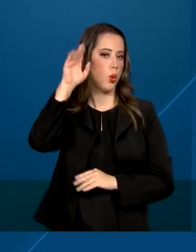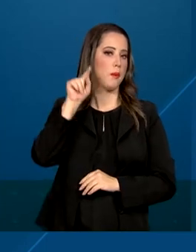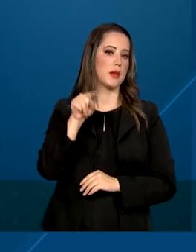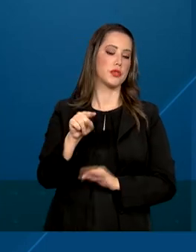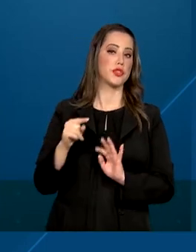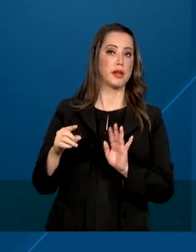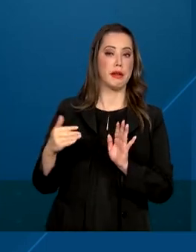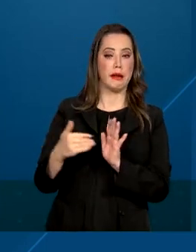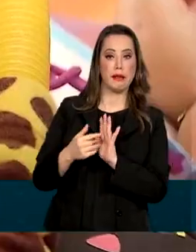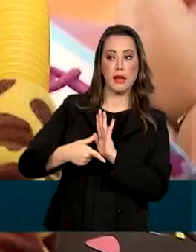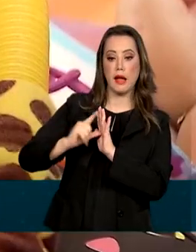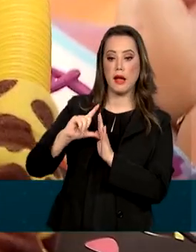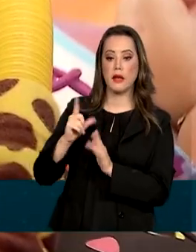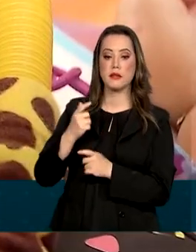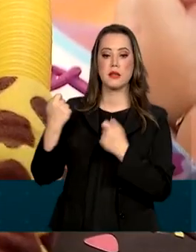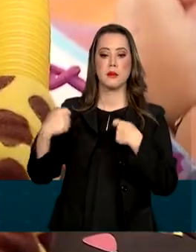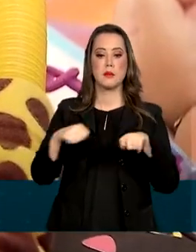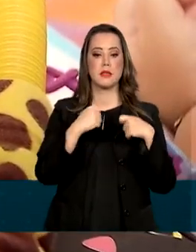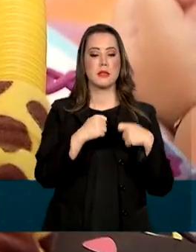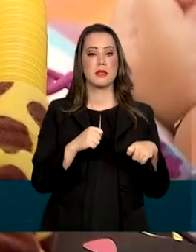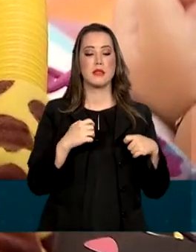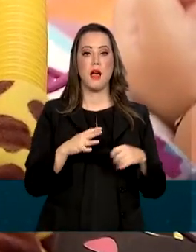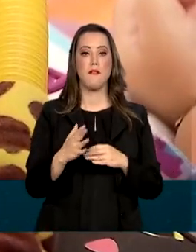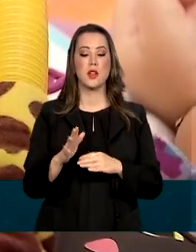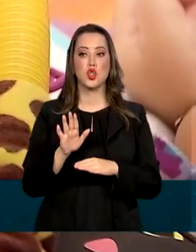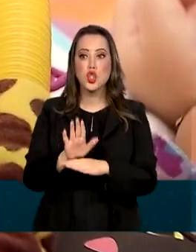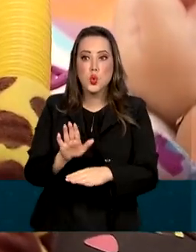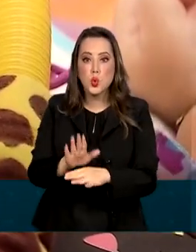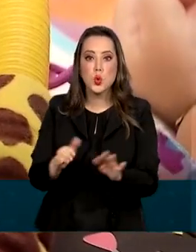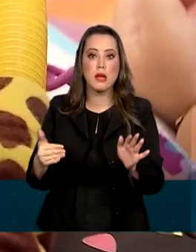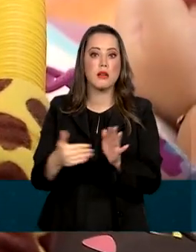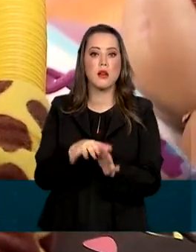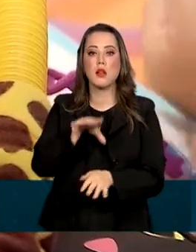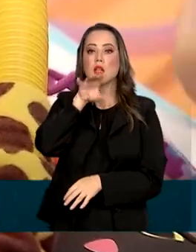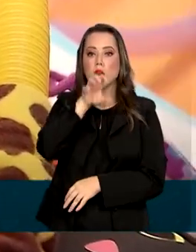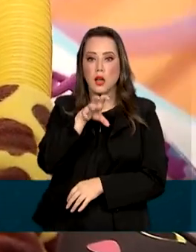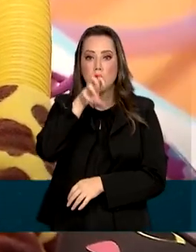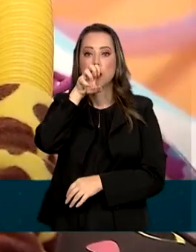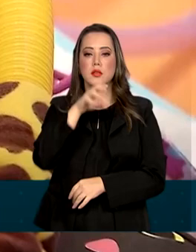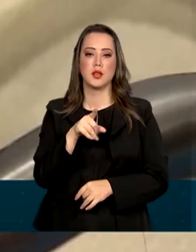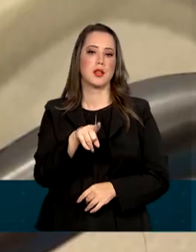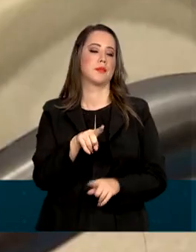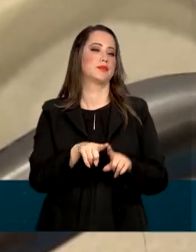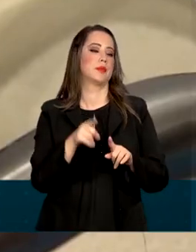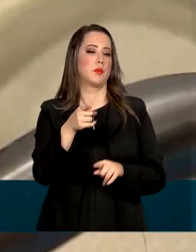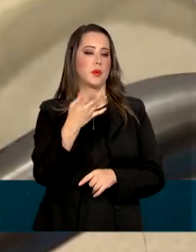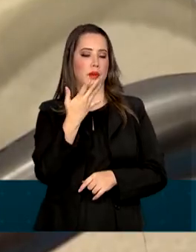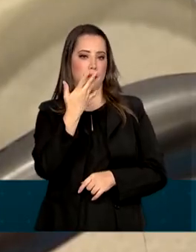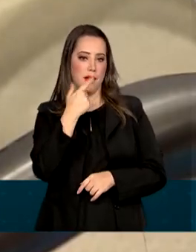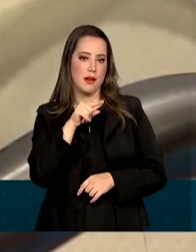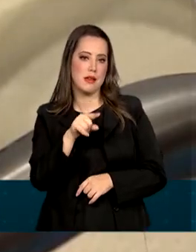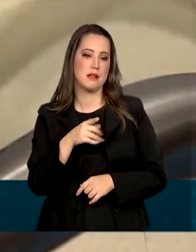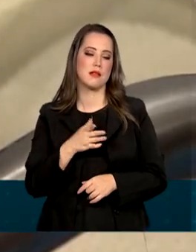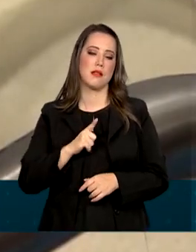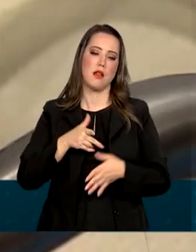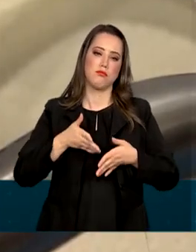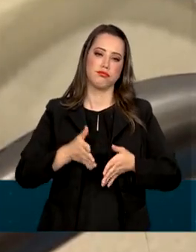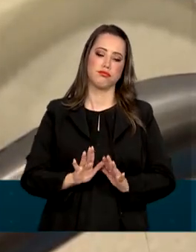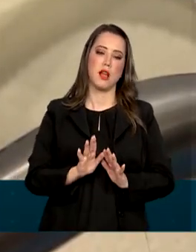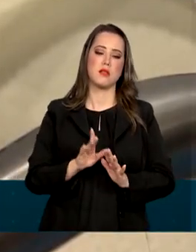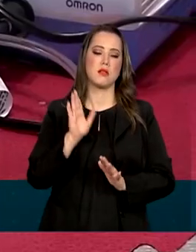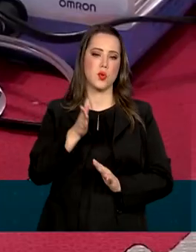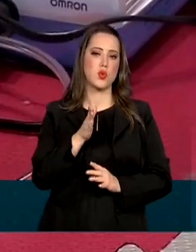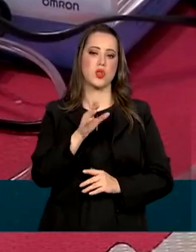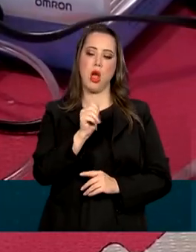que até pouco tempo ela precisava de ajuda até para respirar. É que a pequena nasceu com atrofia muscular